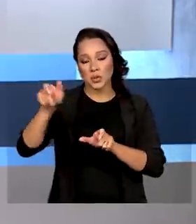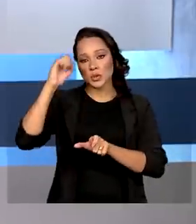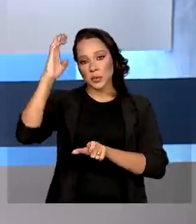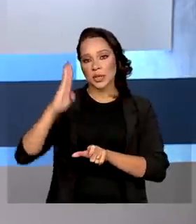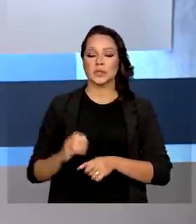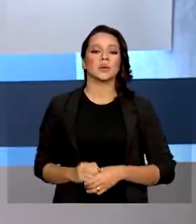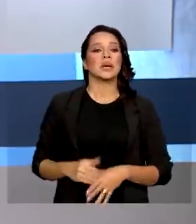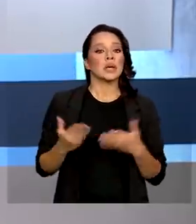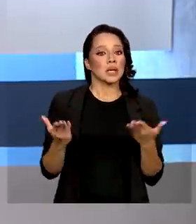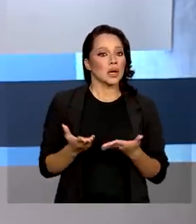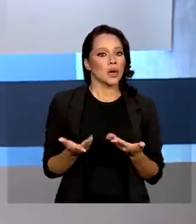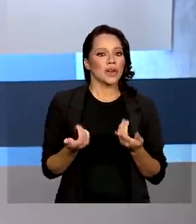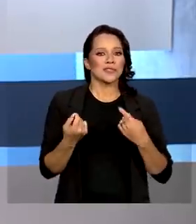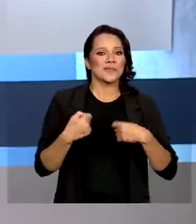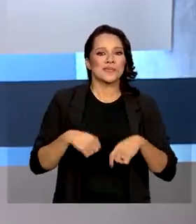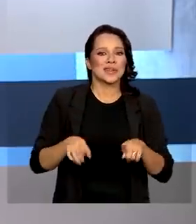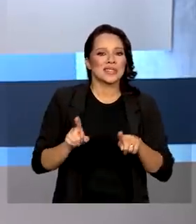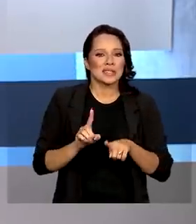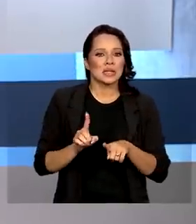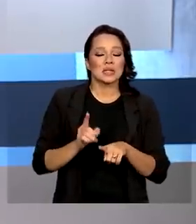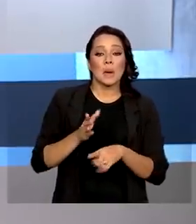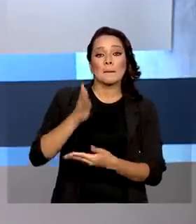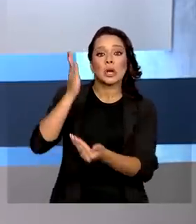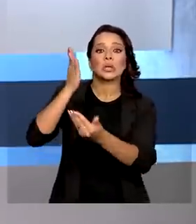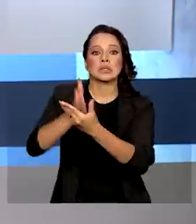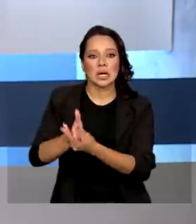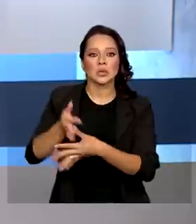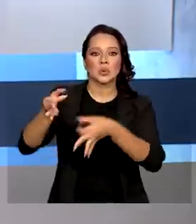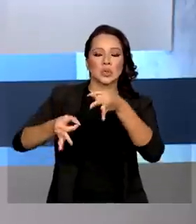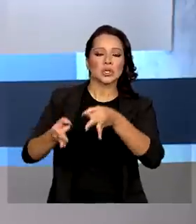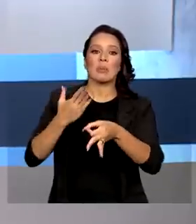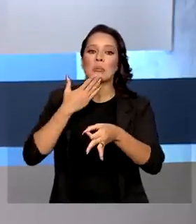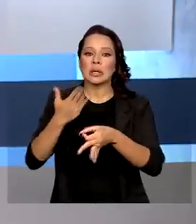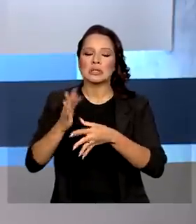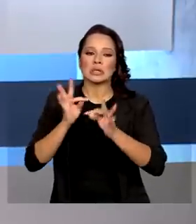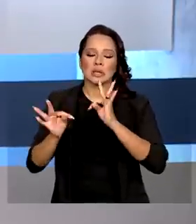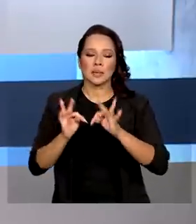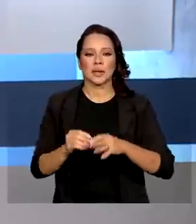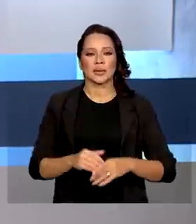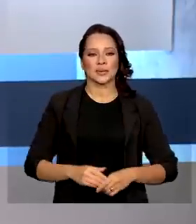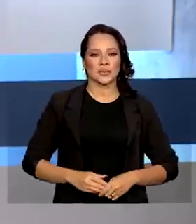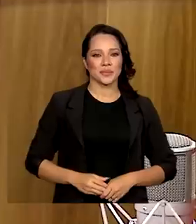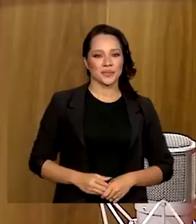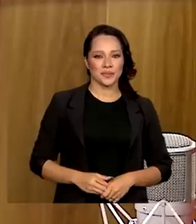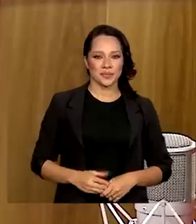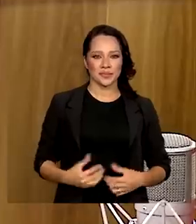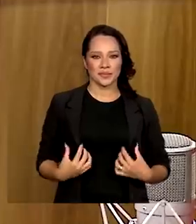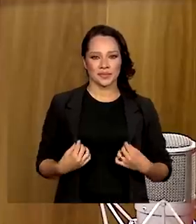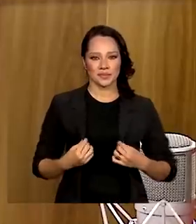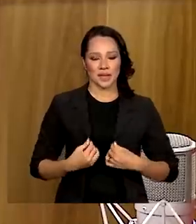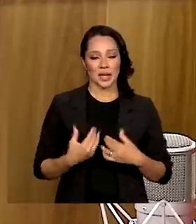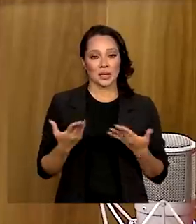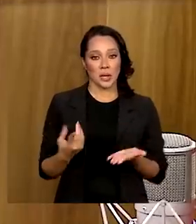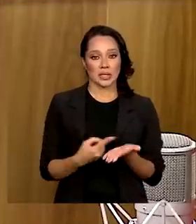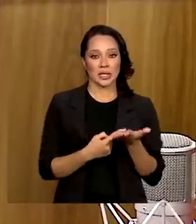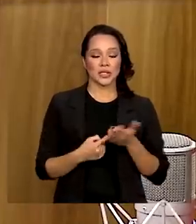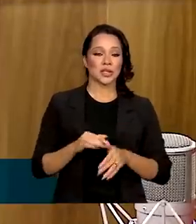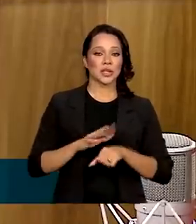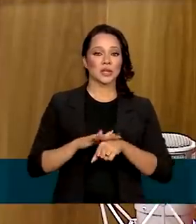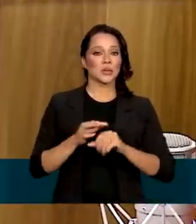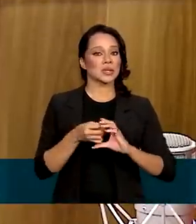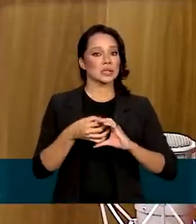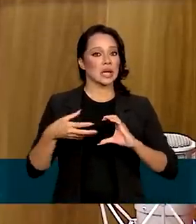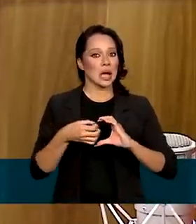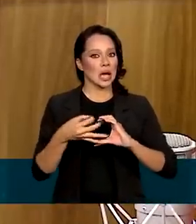no país, que agora não vão precisar mais ir à justiça para conseguir o tratamento. Essa agenda das doenças